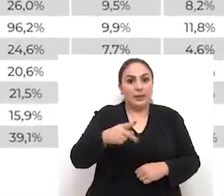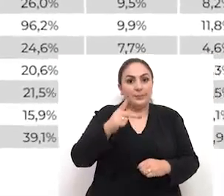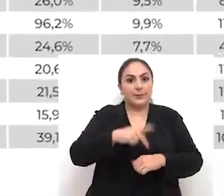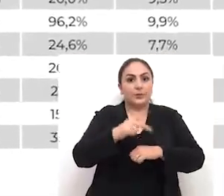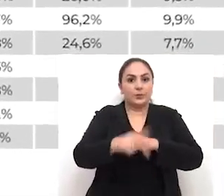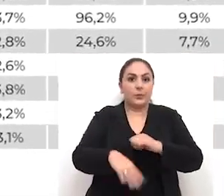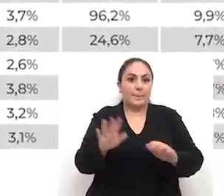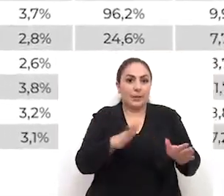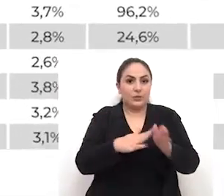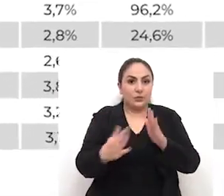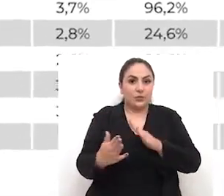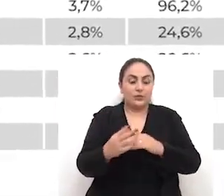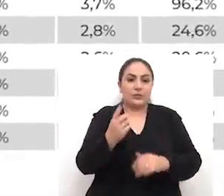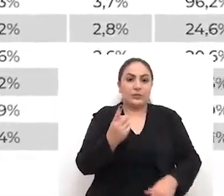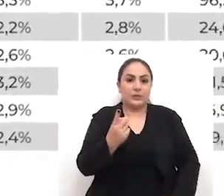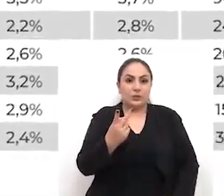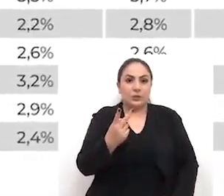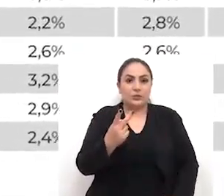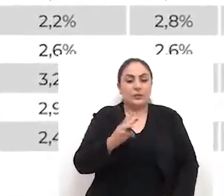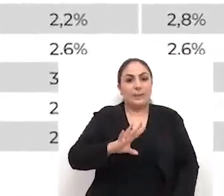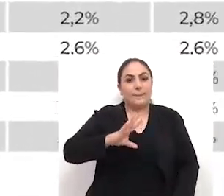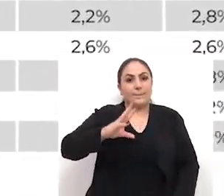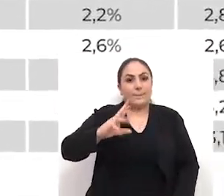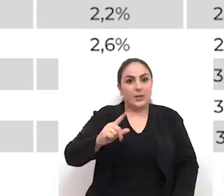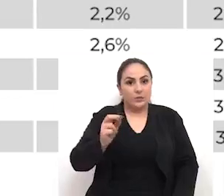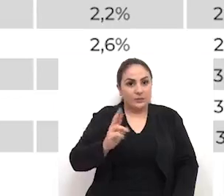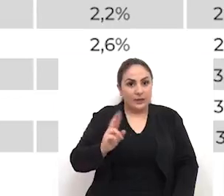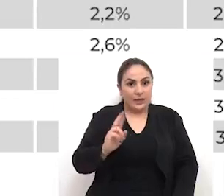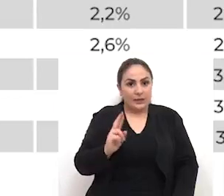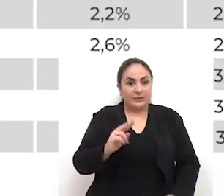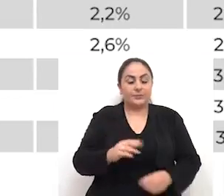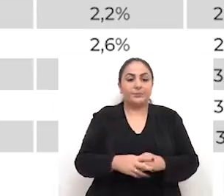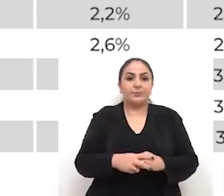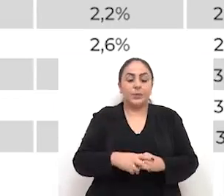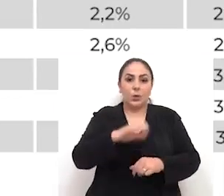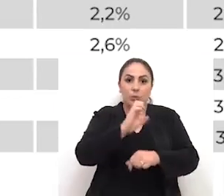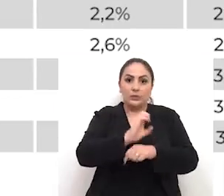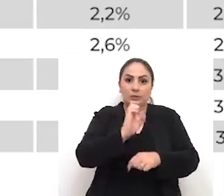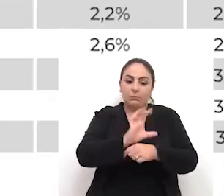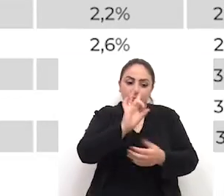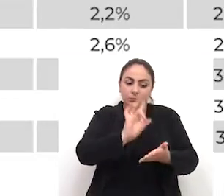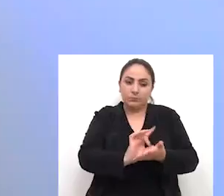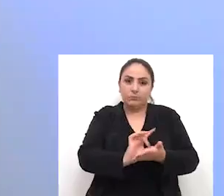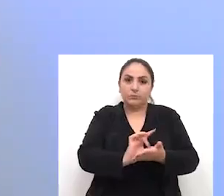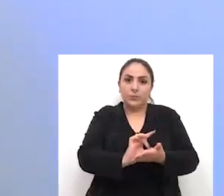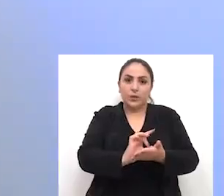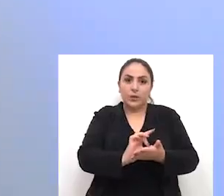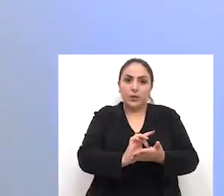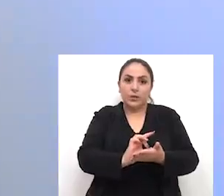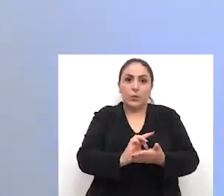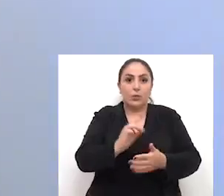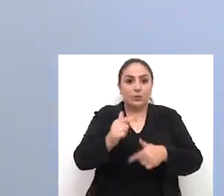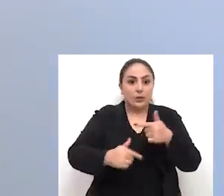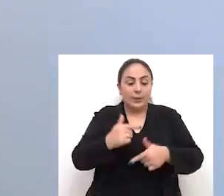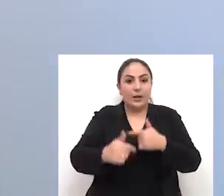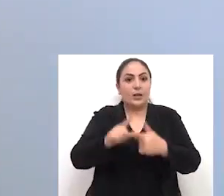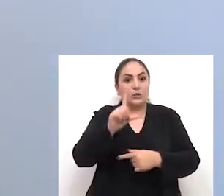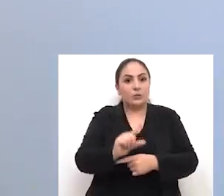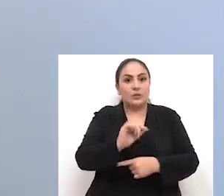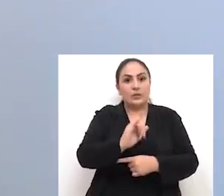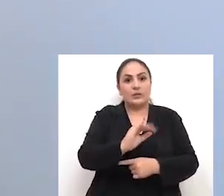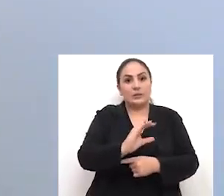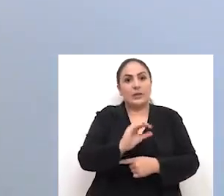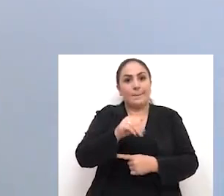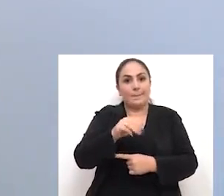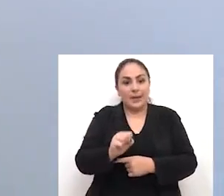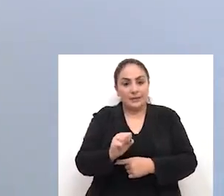Para a passo fundo serão cerca de 12 milhões de reais. O Estado garante sustentabilidade dos serviços, reduzindo